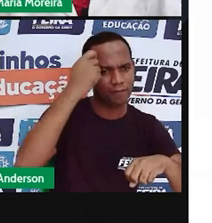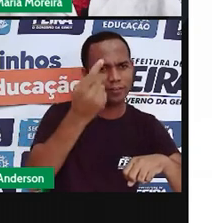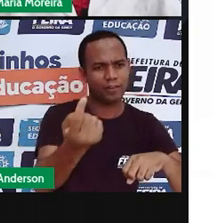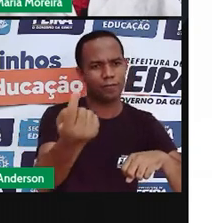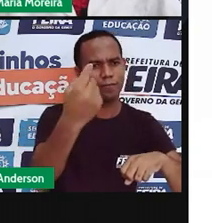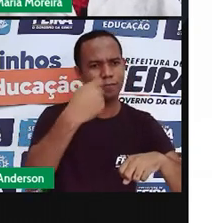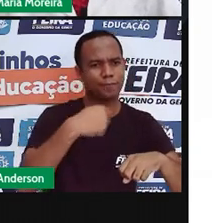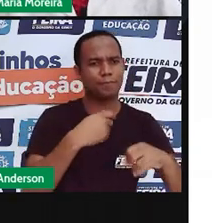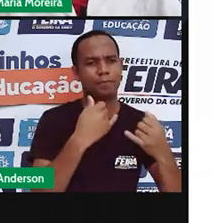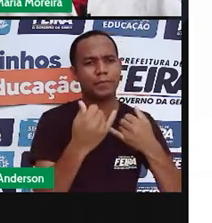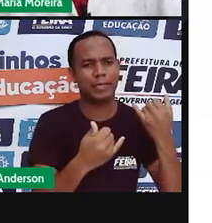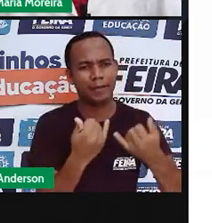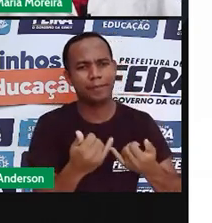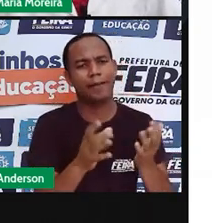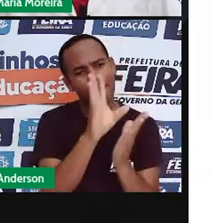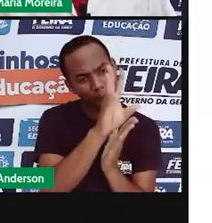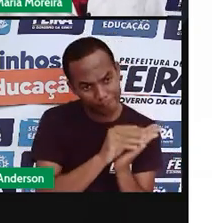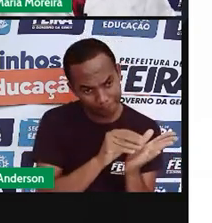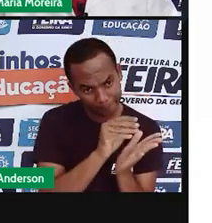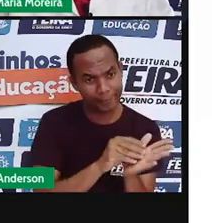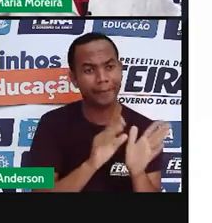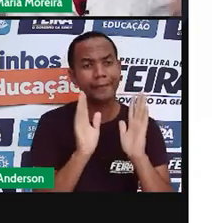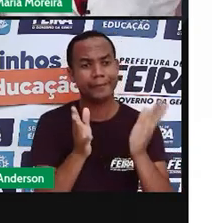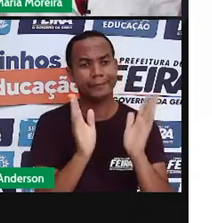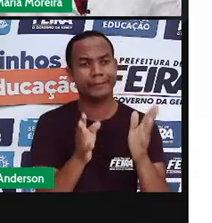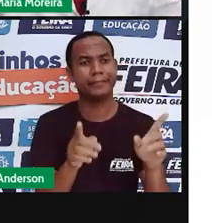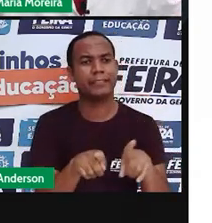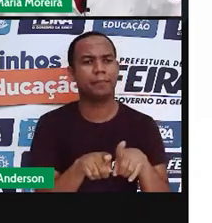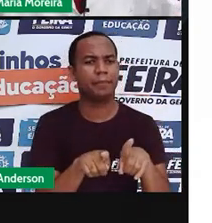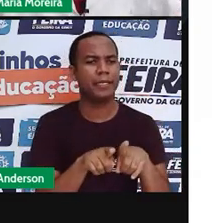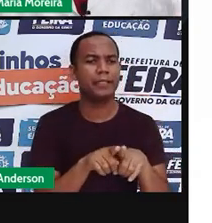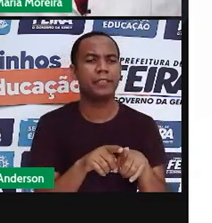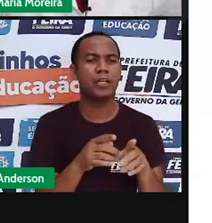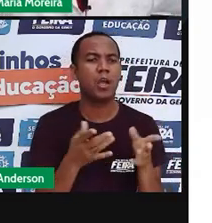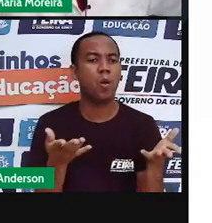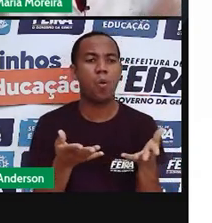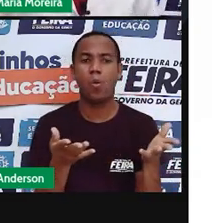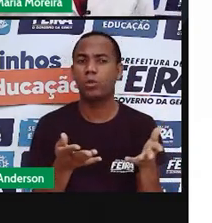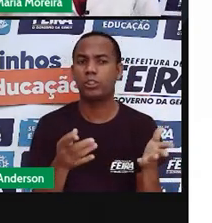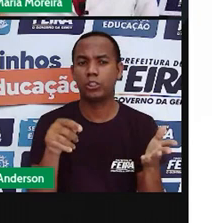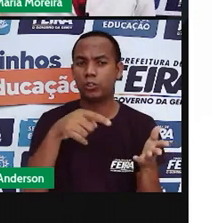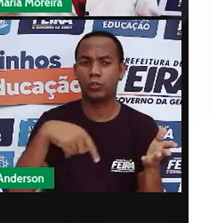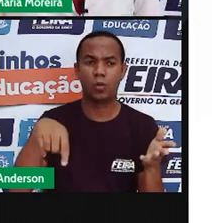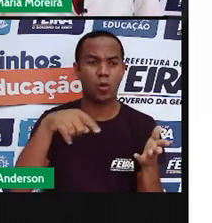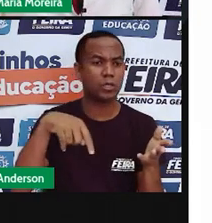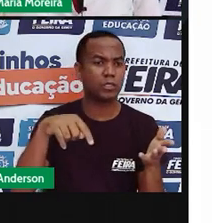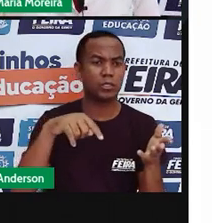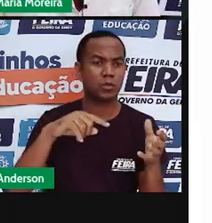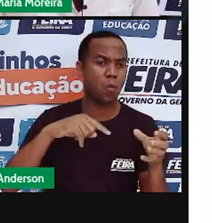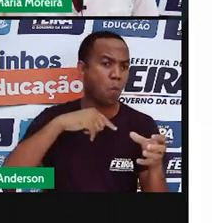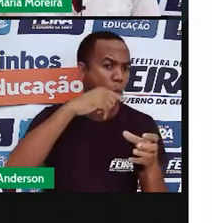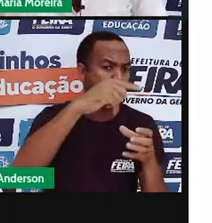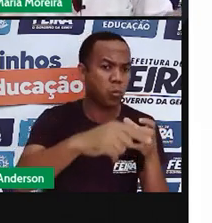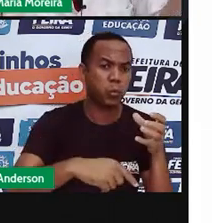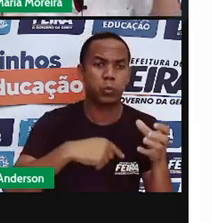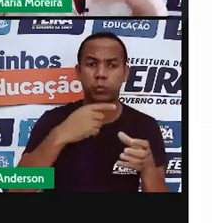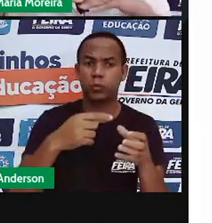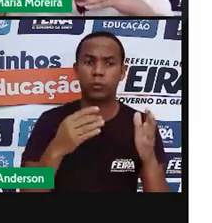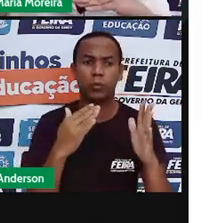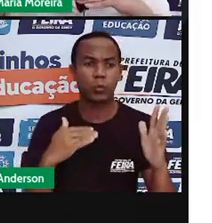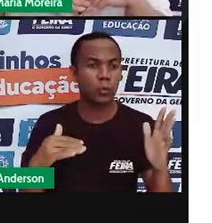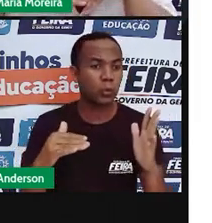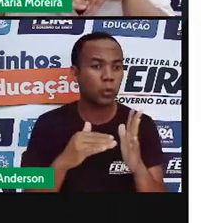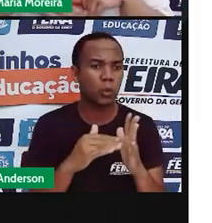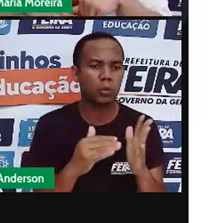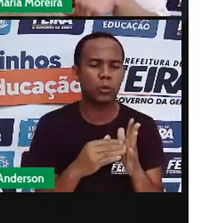brincadeiras aqui do Brasil. E hoje vamos falar de modo geral, o mundo todo e as brincadeiras do mundo que vieram pra